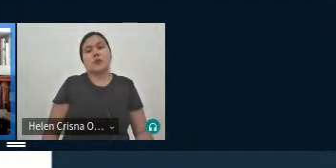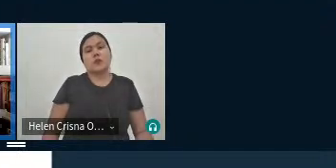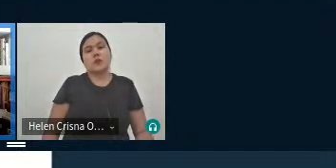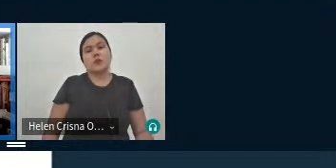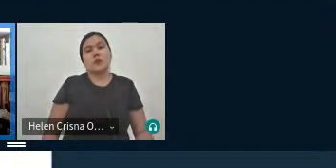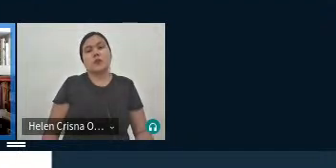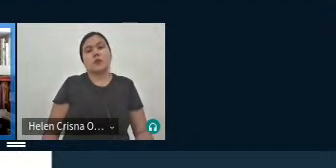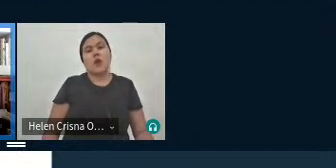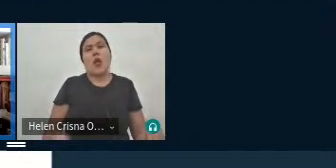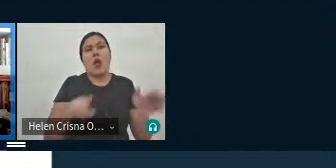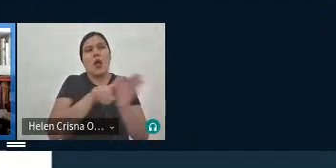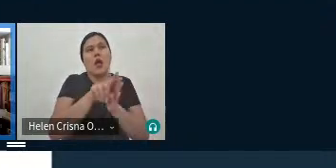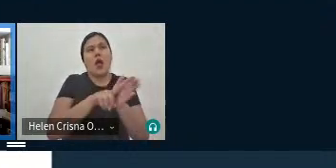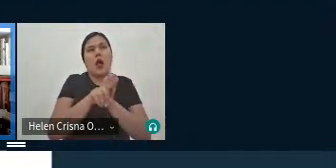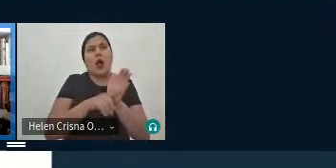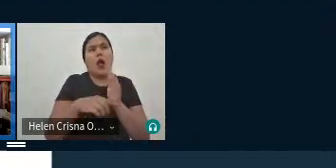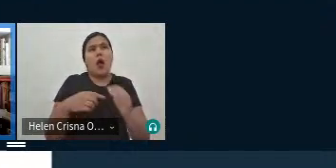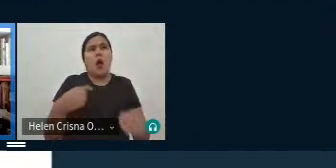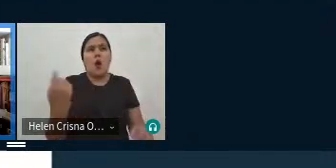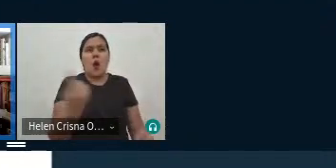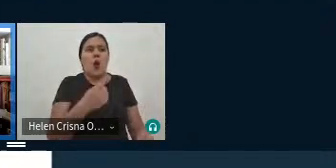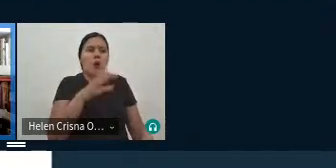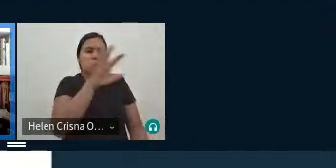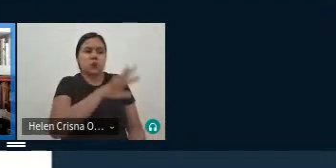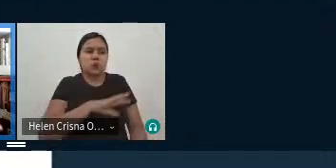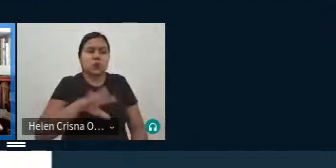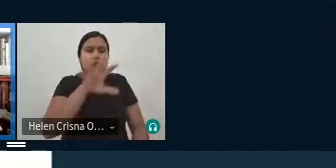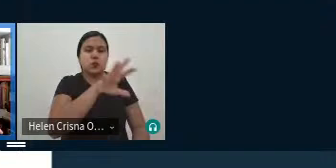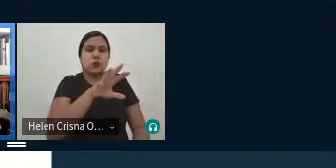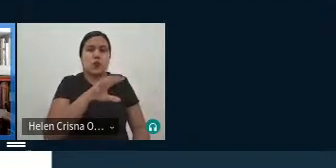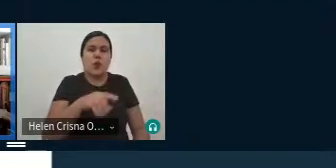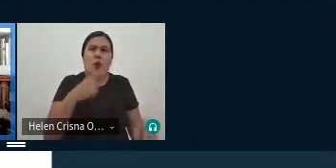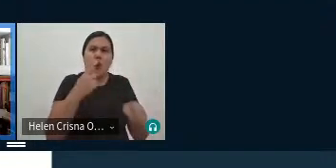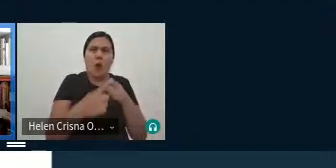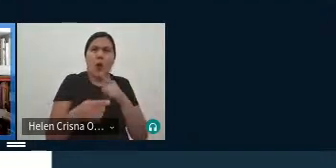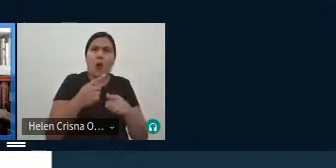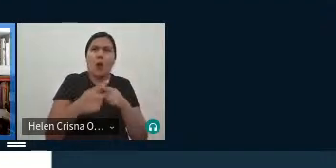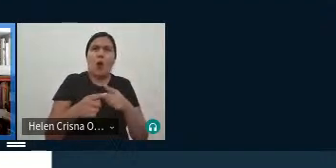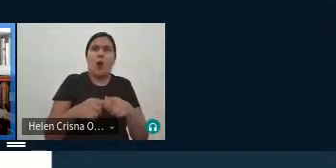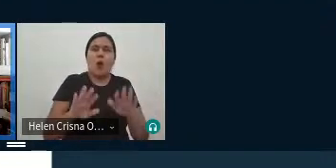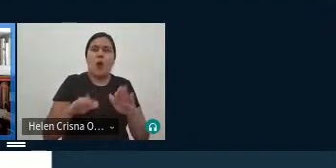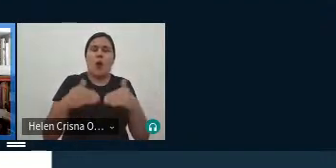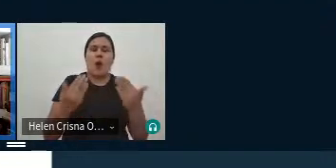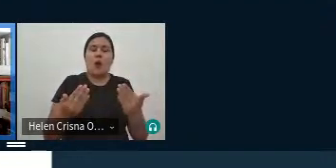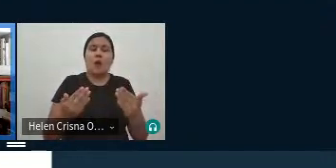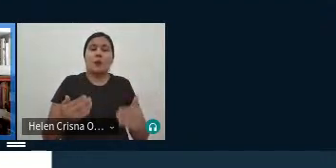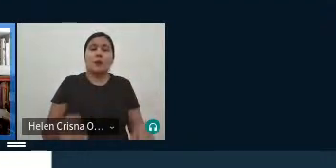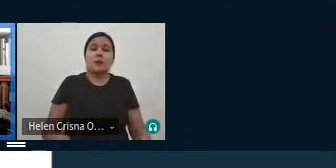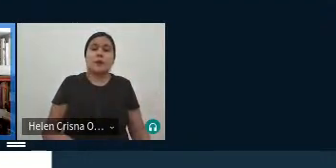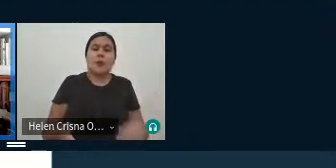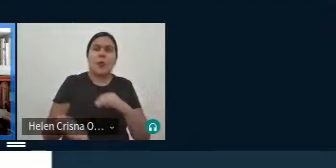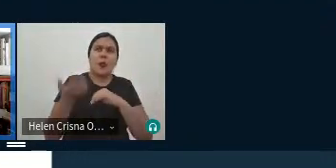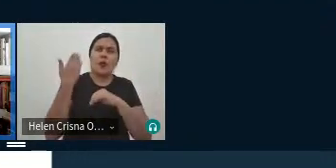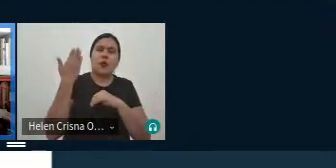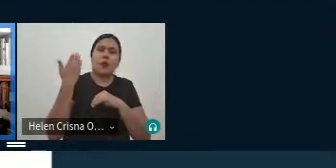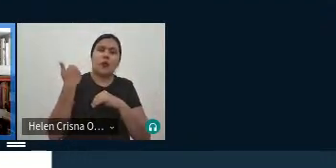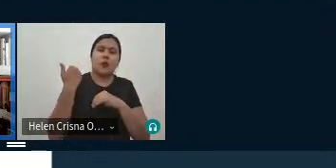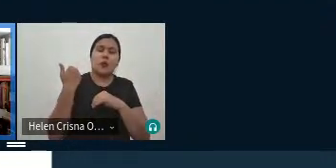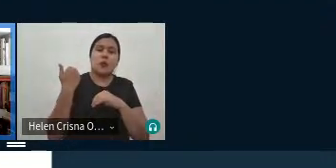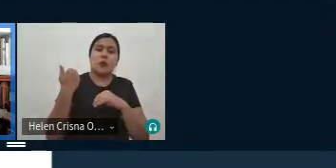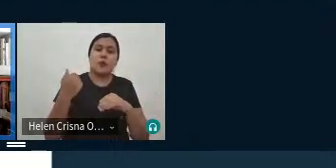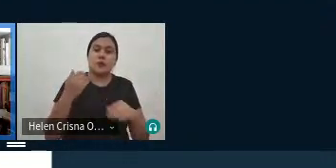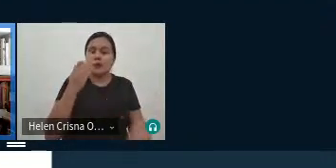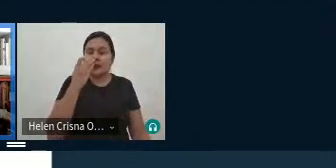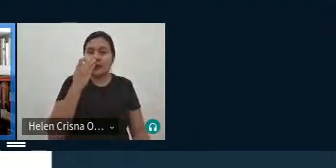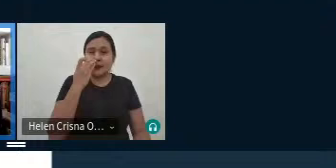para as investigações do nosso campo eram eram objetos que até então né anterior a sobretudo aqui